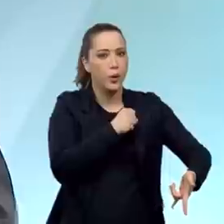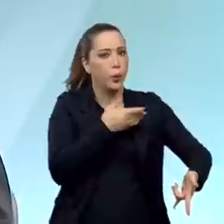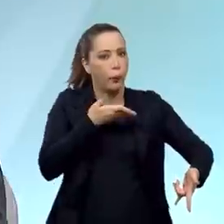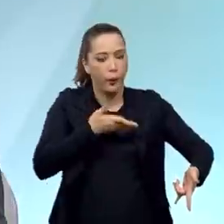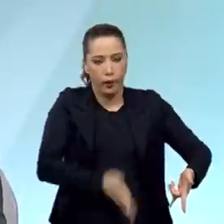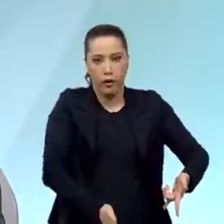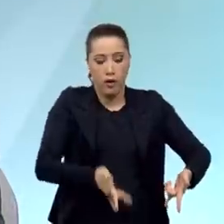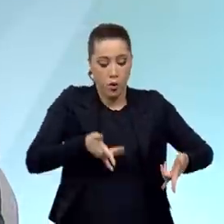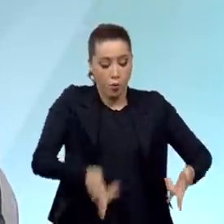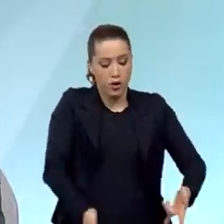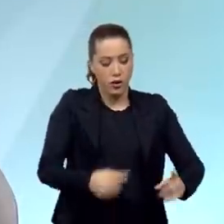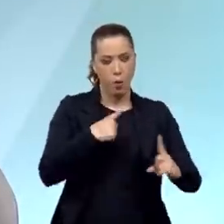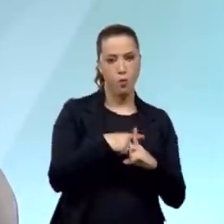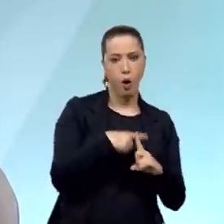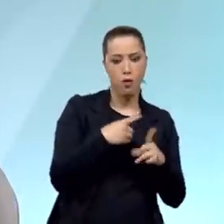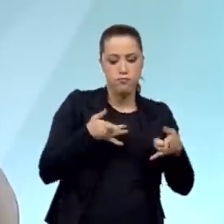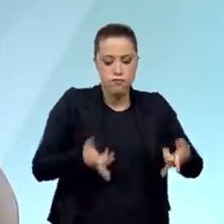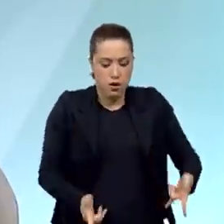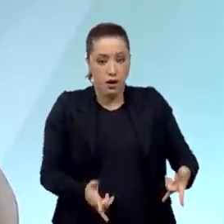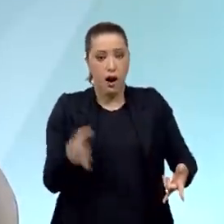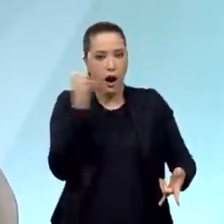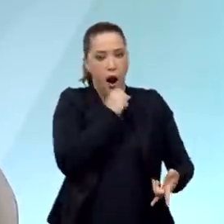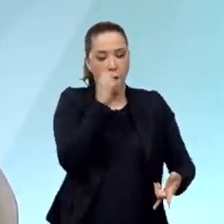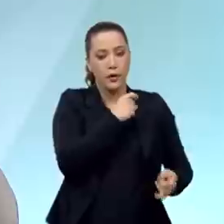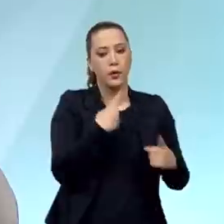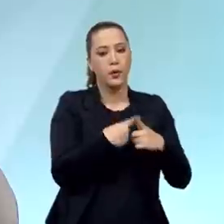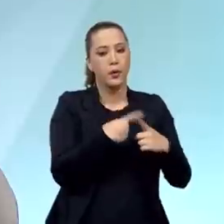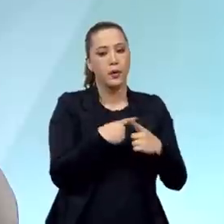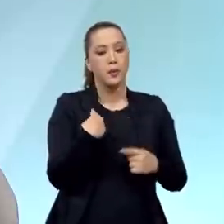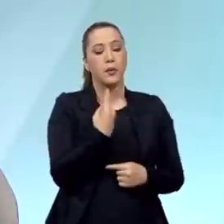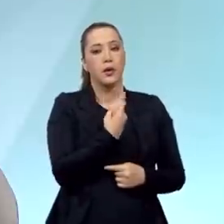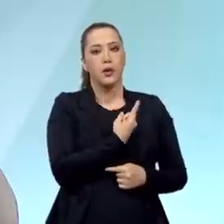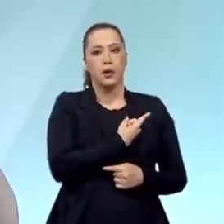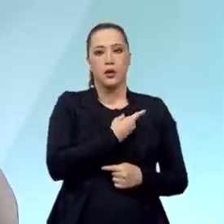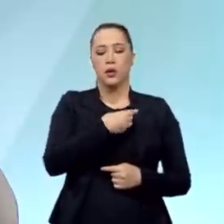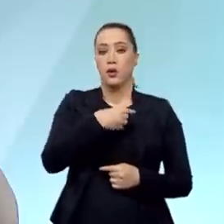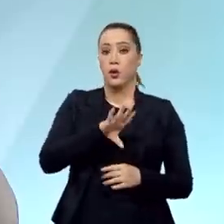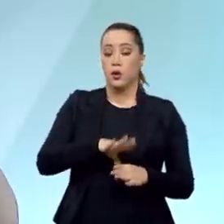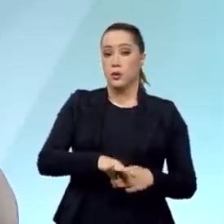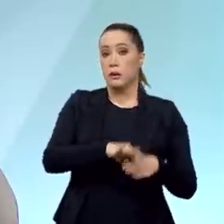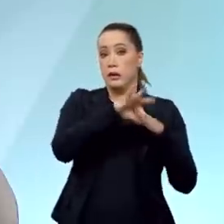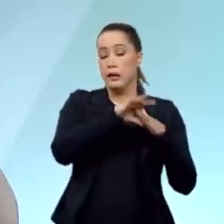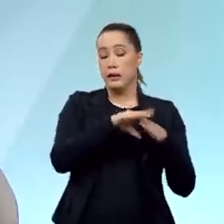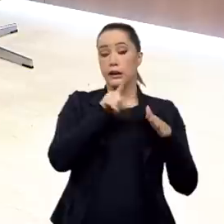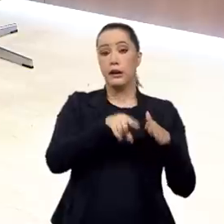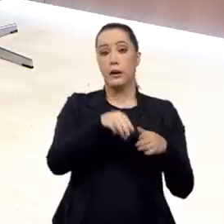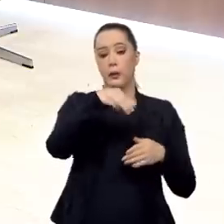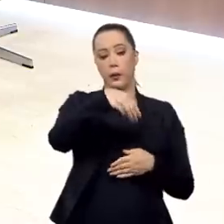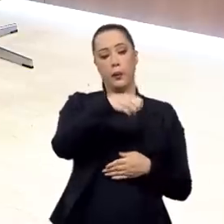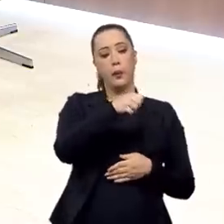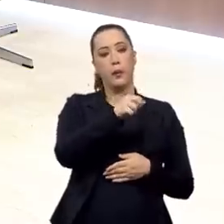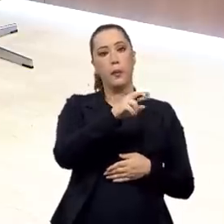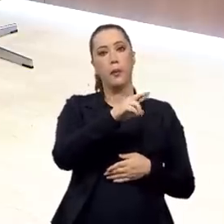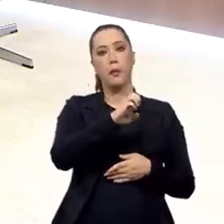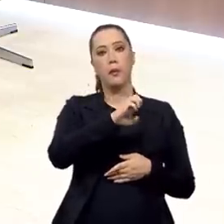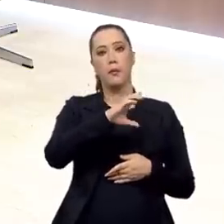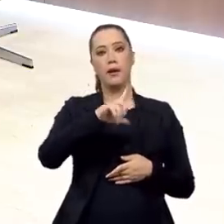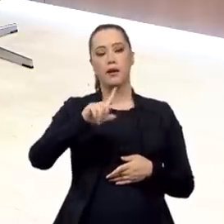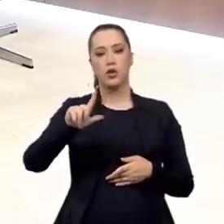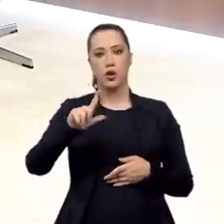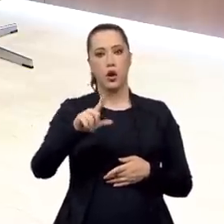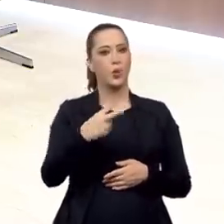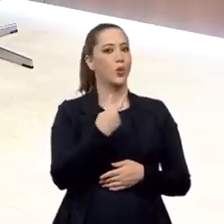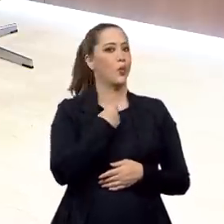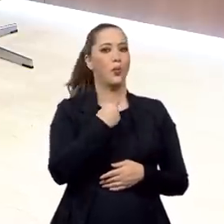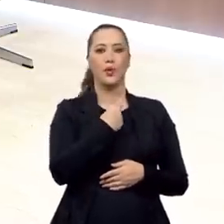porque o Mascarenha de Moraes, o nosso marechal, comandante da Força Expedicionária, ele não podia deixar